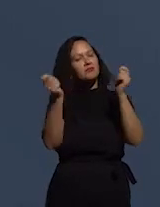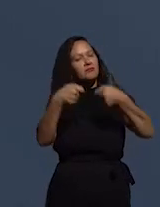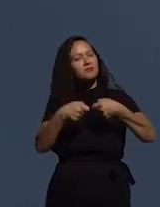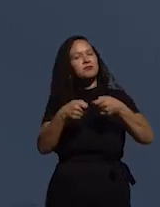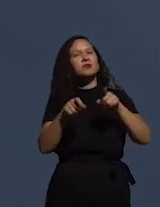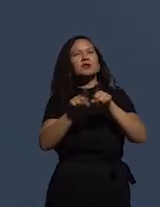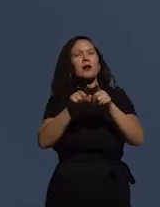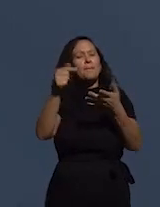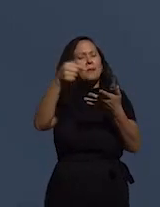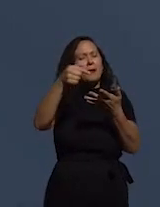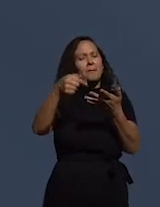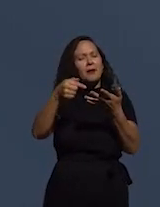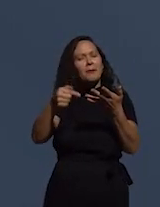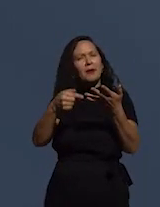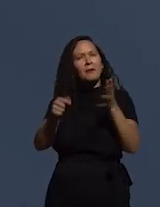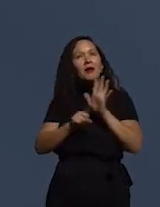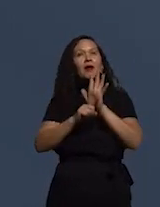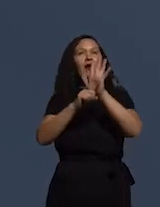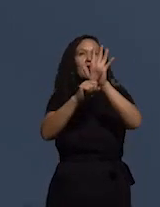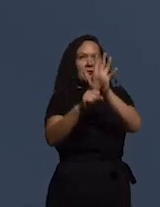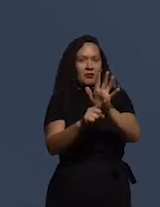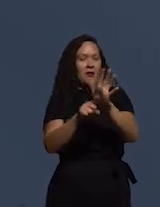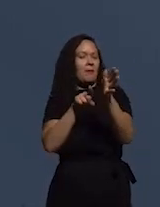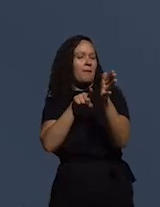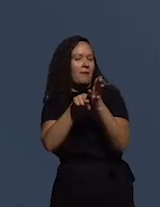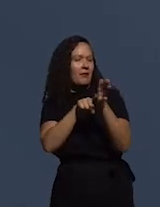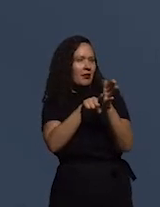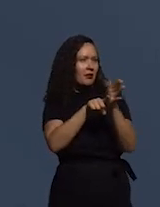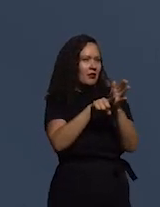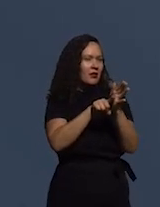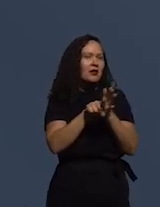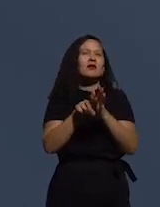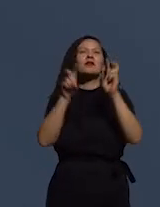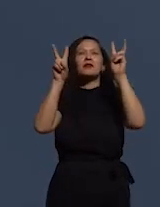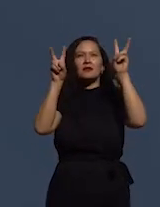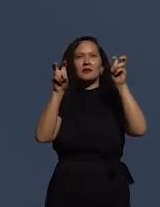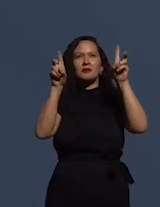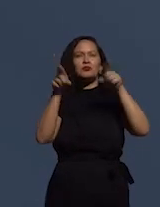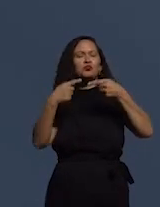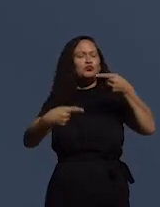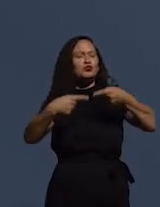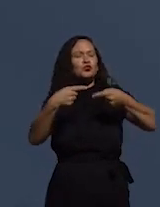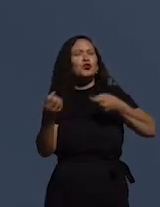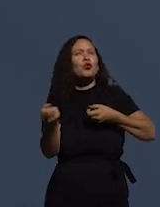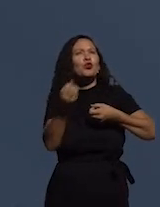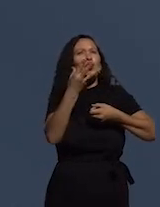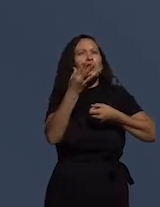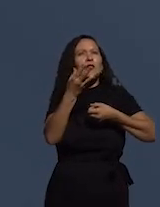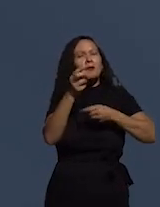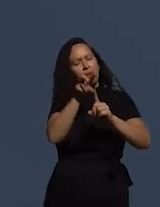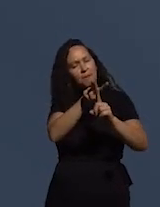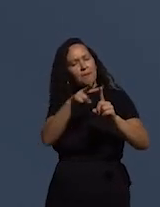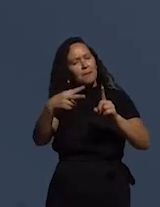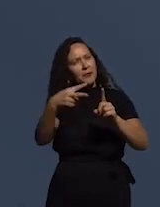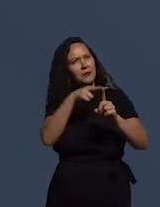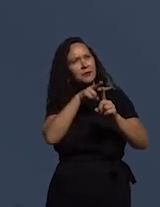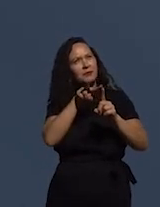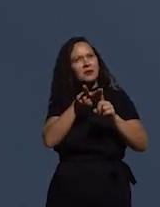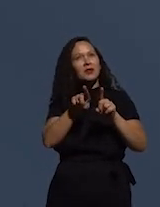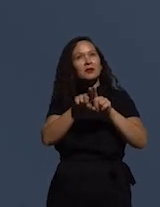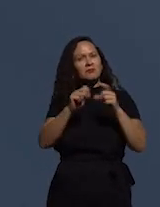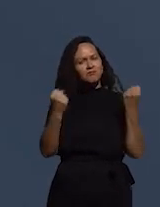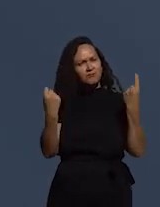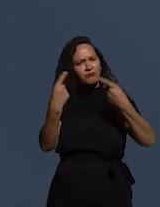elementos que subsidiem pesquisas sobre a temática e a discussão de novas possibilidades na ação de